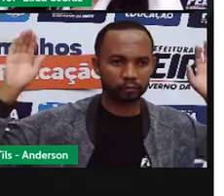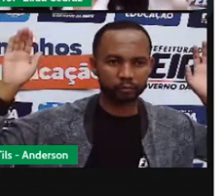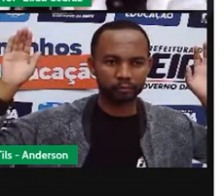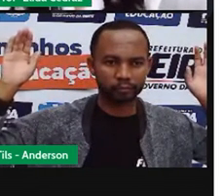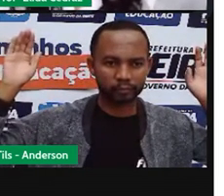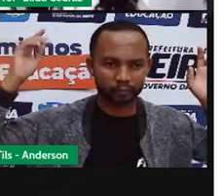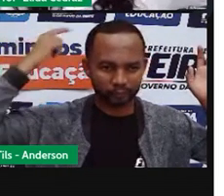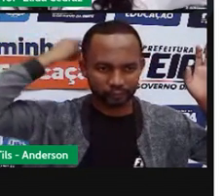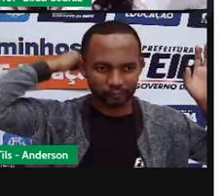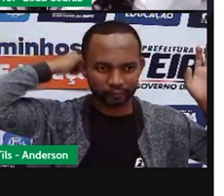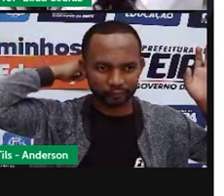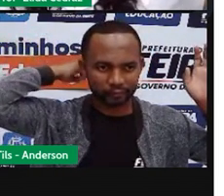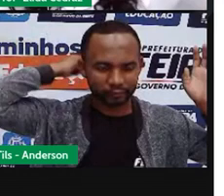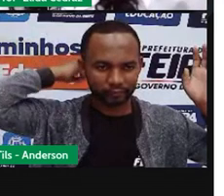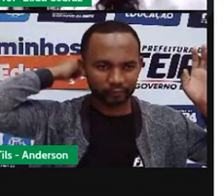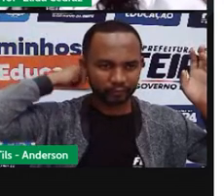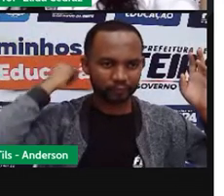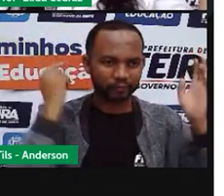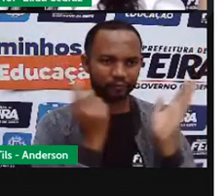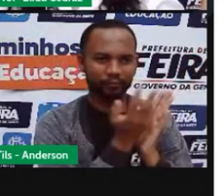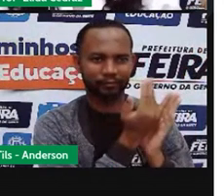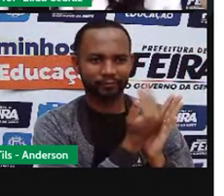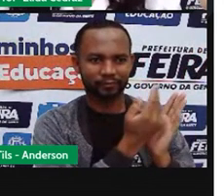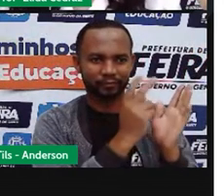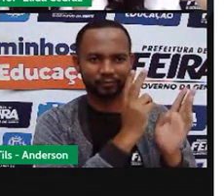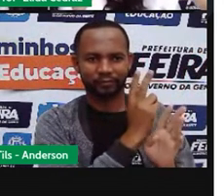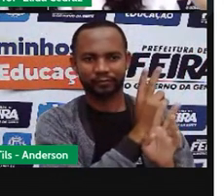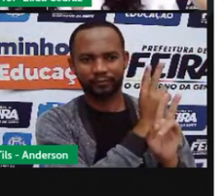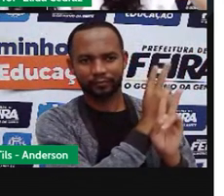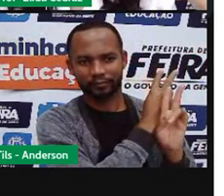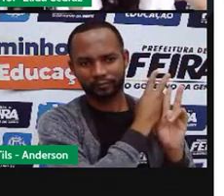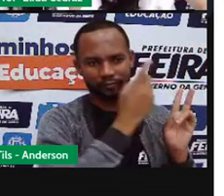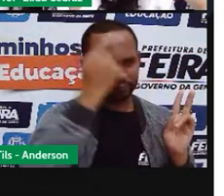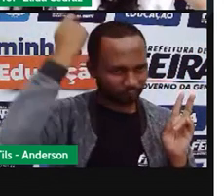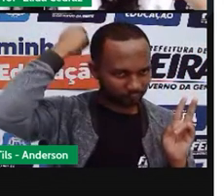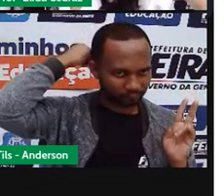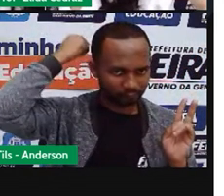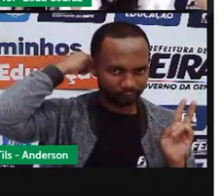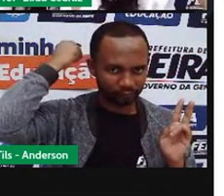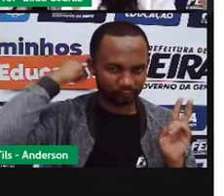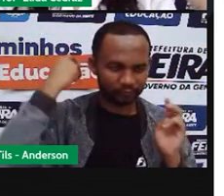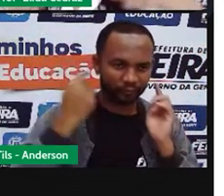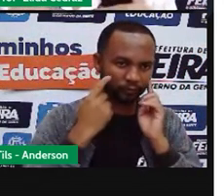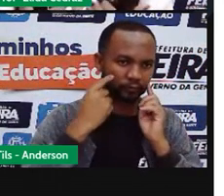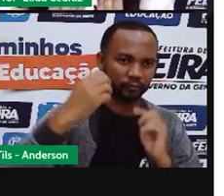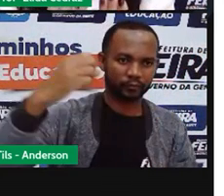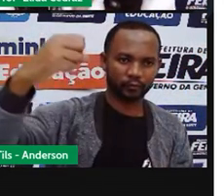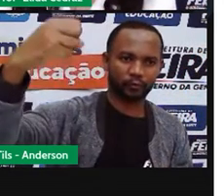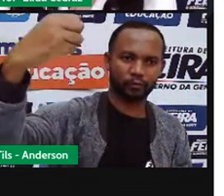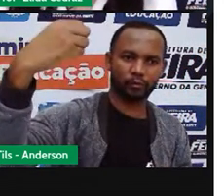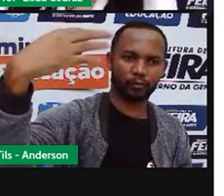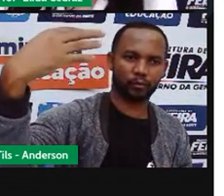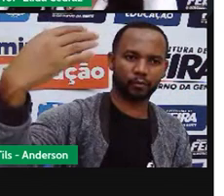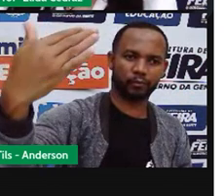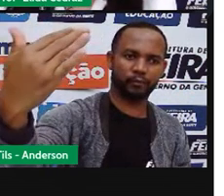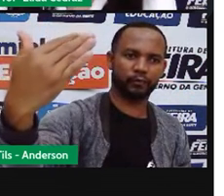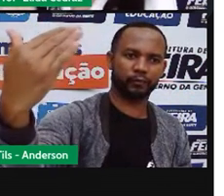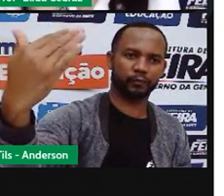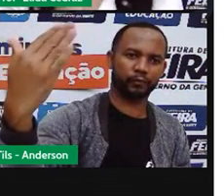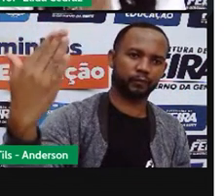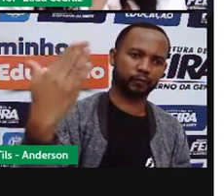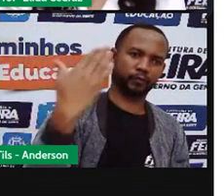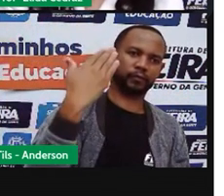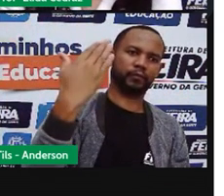acontece? Se esse lado aqui está sendo iluminado, a sombra vai estar à nossa frente.